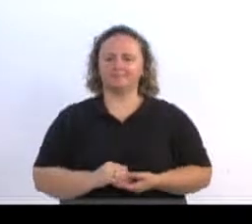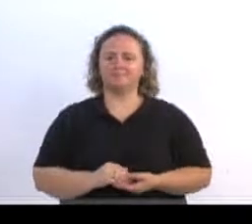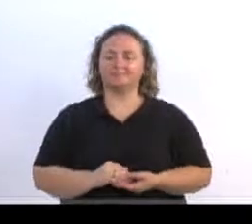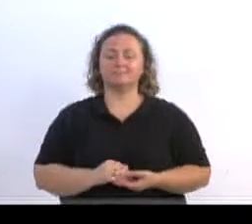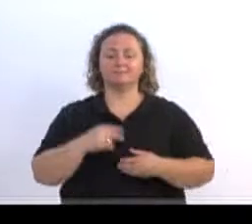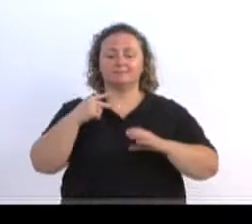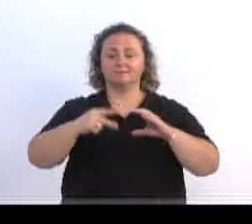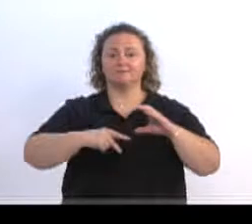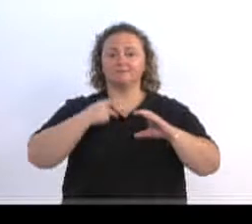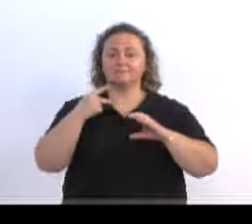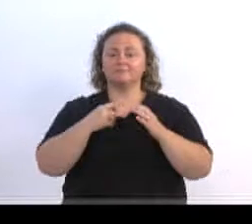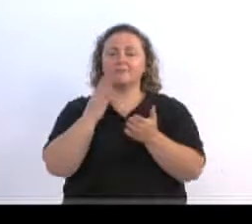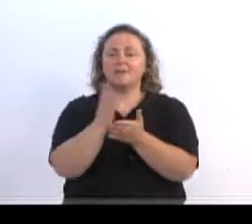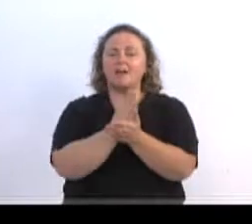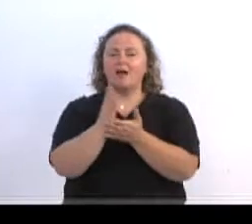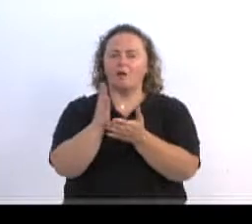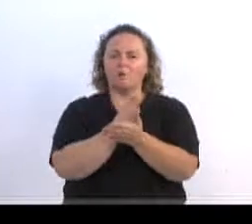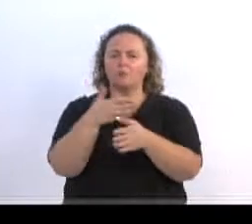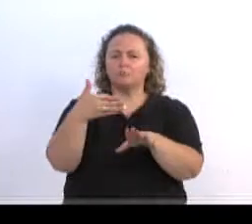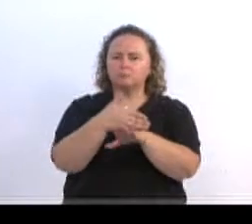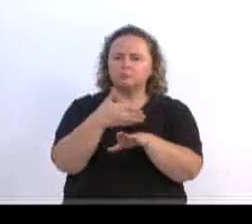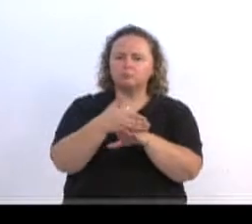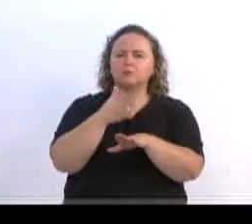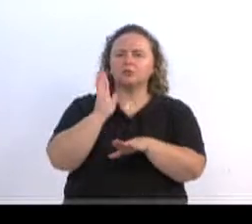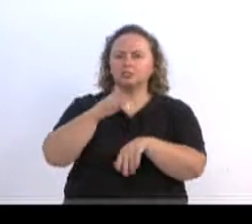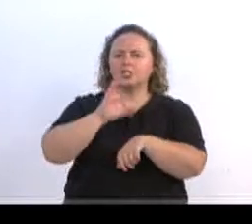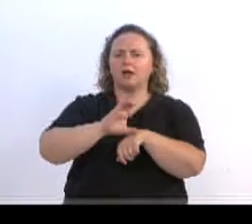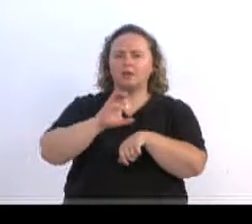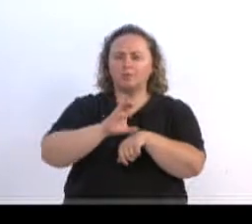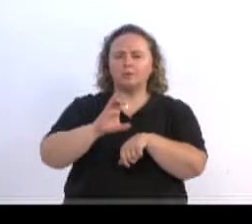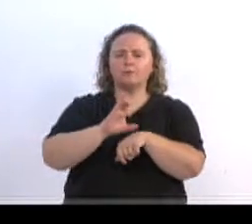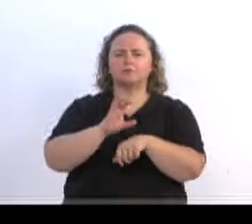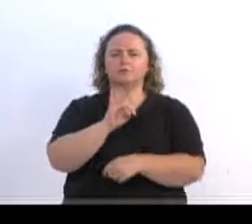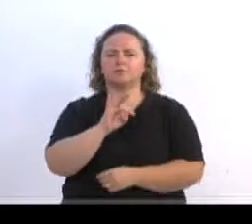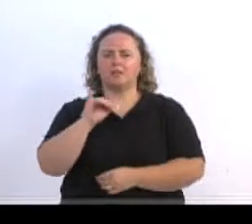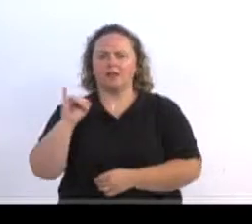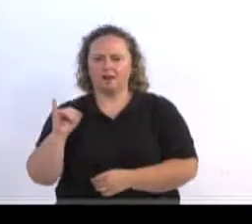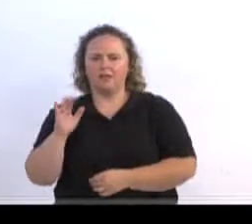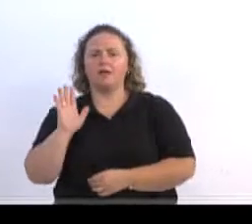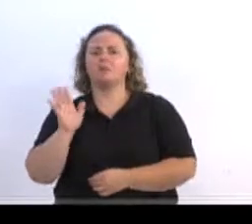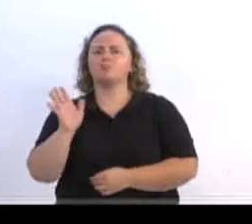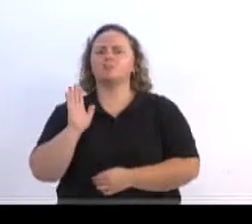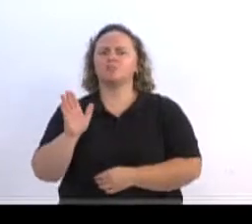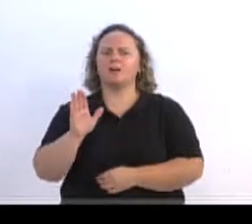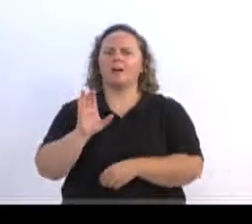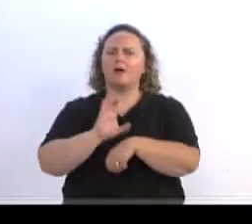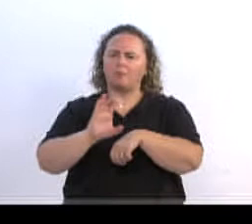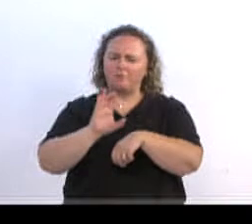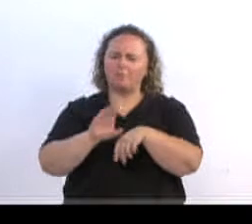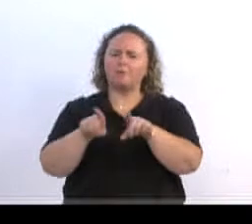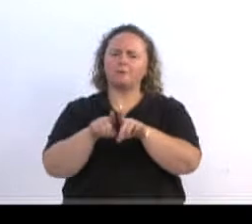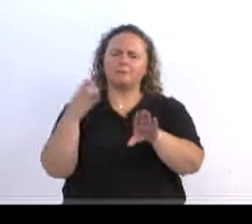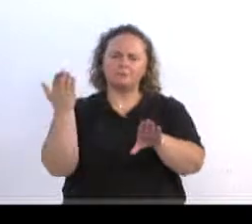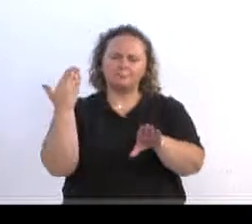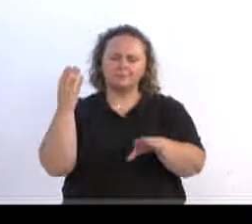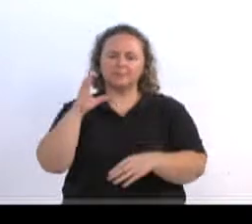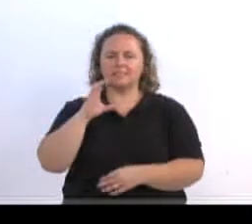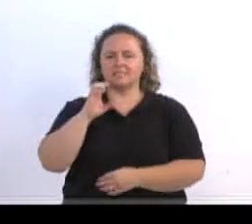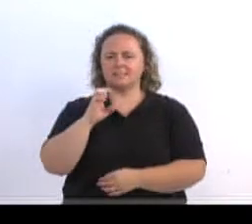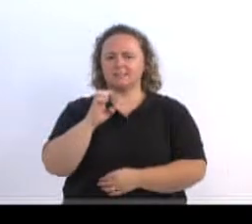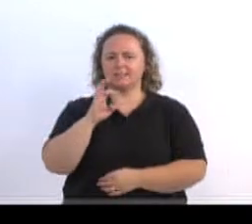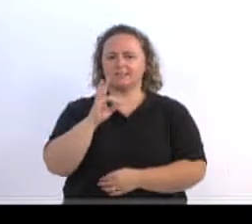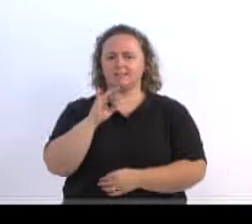alguns participaram de cursos de TI, de informática, fiz aqui o meu curso de CETIL, e esses meninos mostram